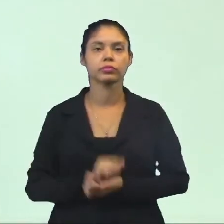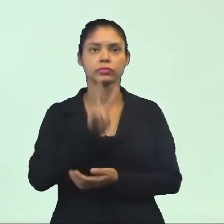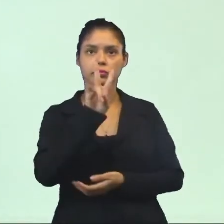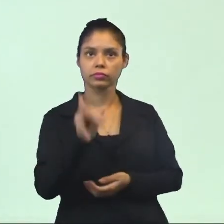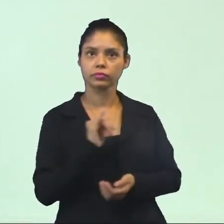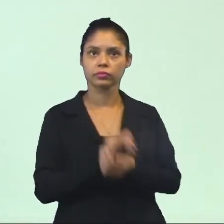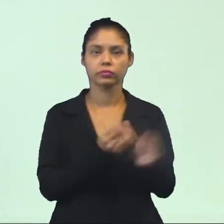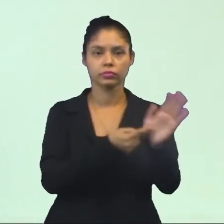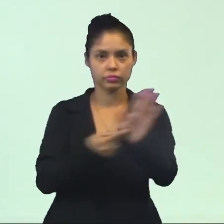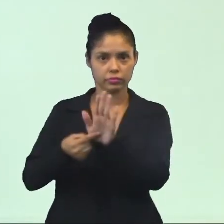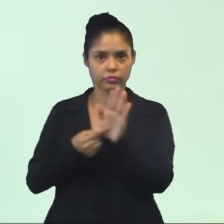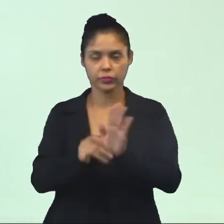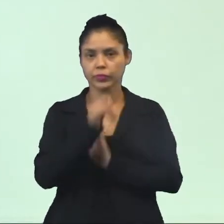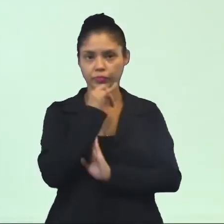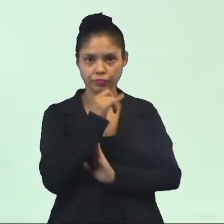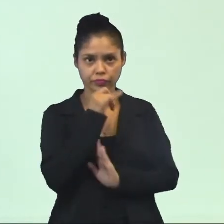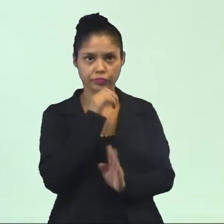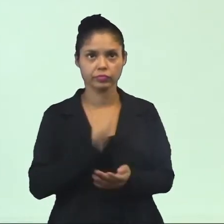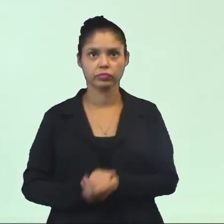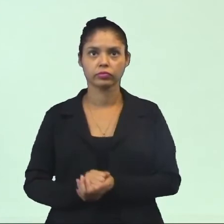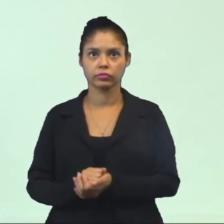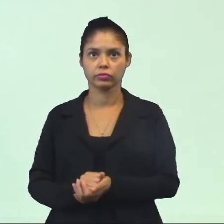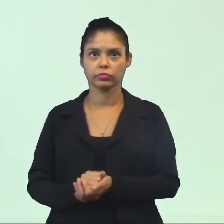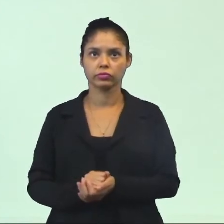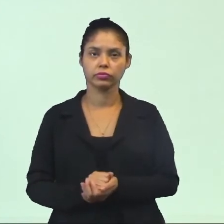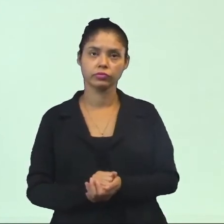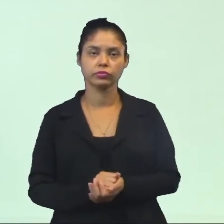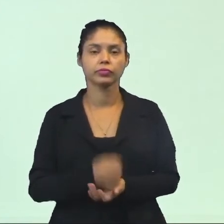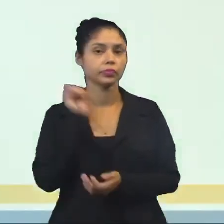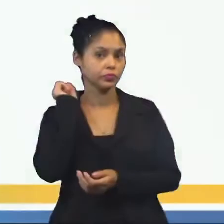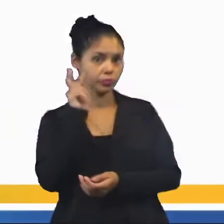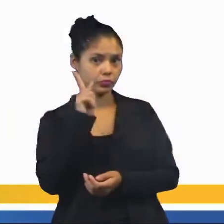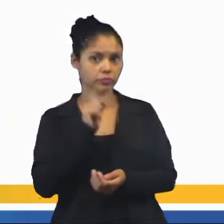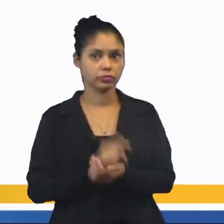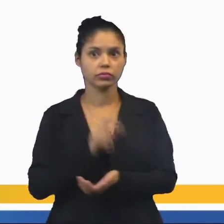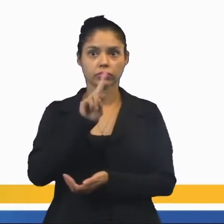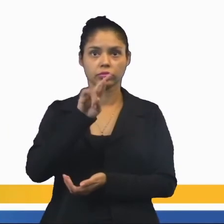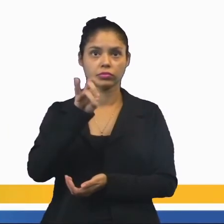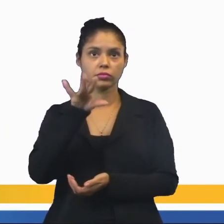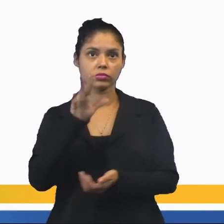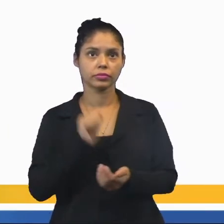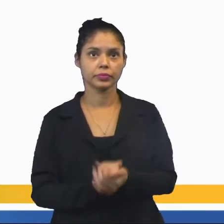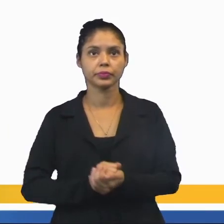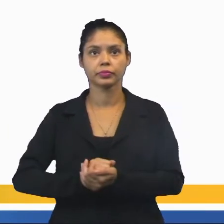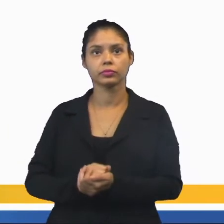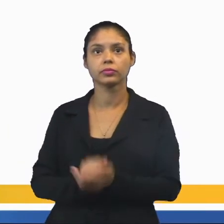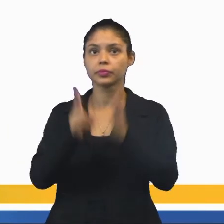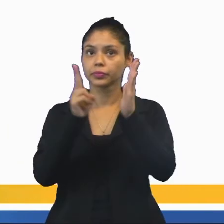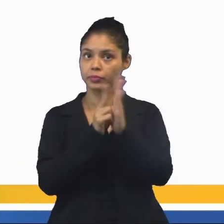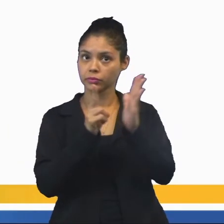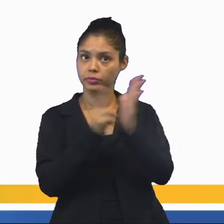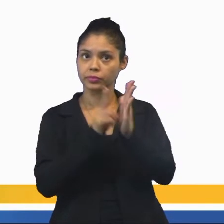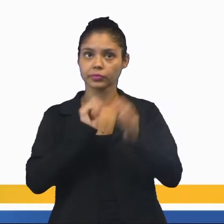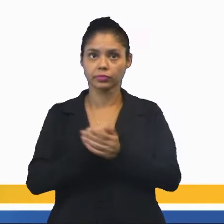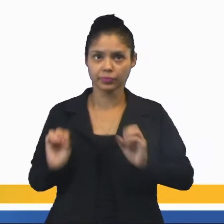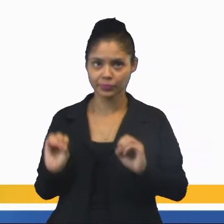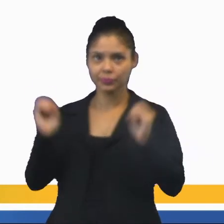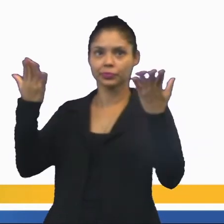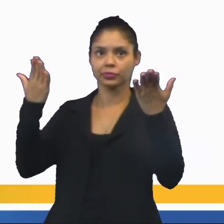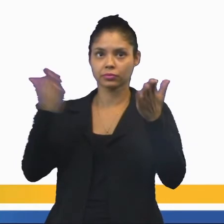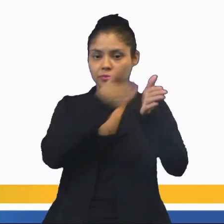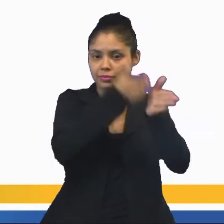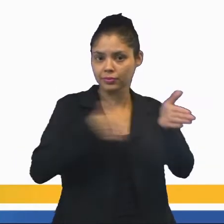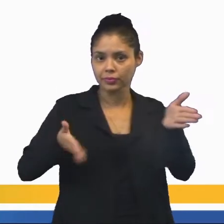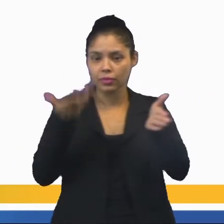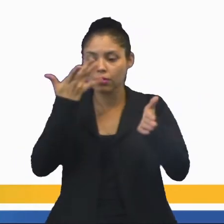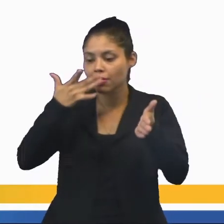mencionar exemplos de rituais, ok? Olha, os indígenas carajás celebram a passagem da